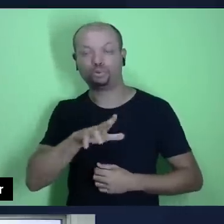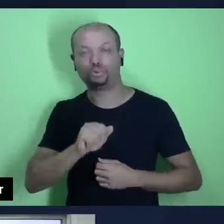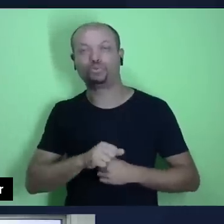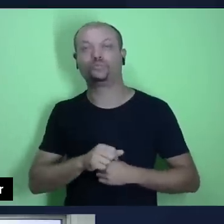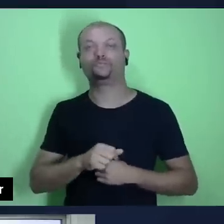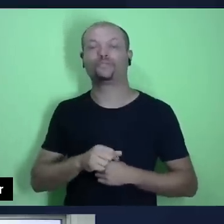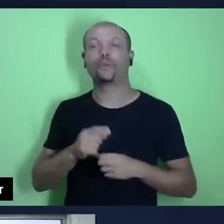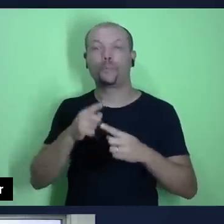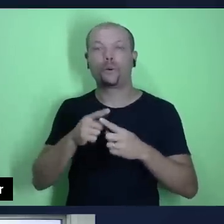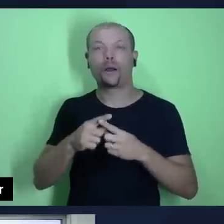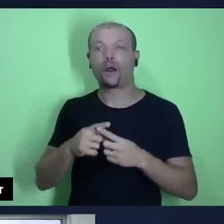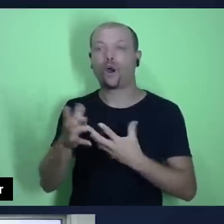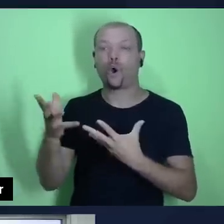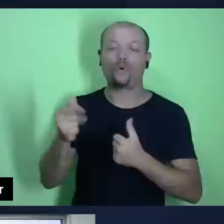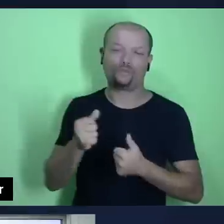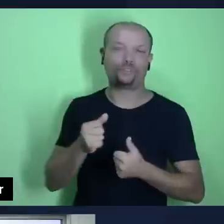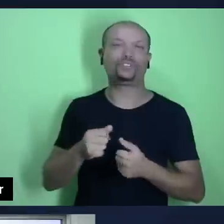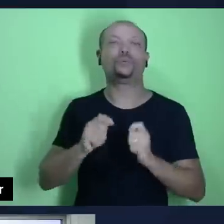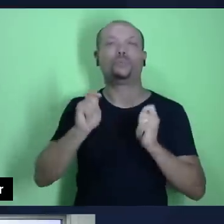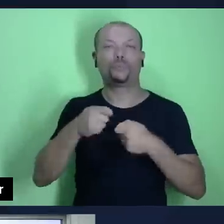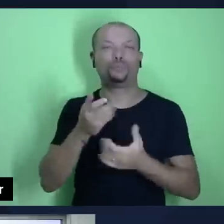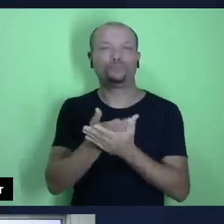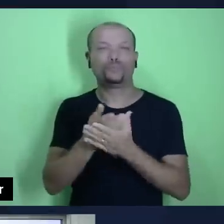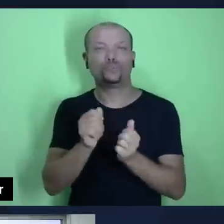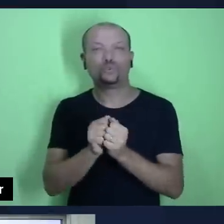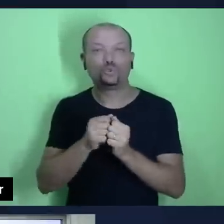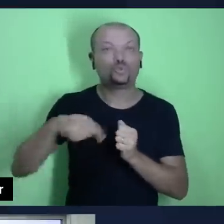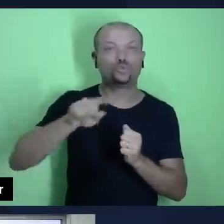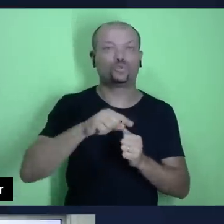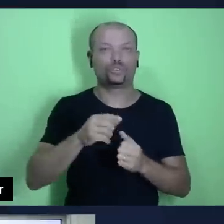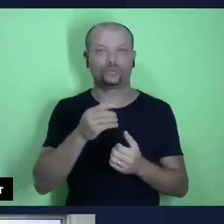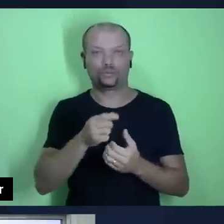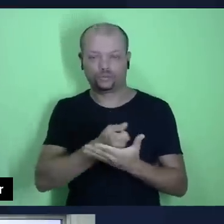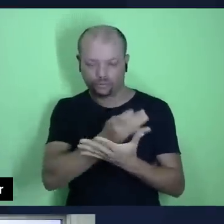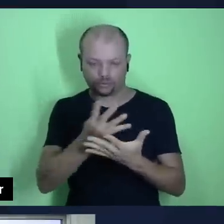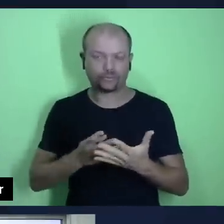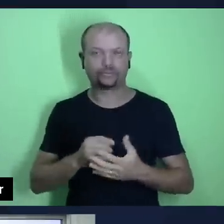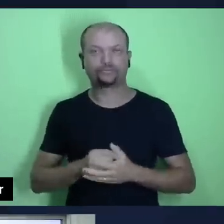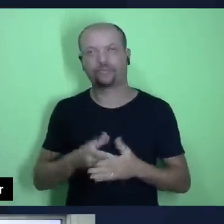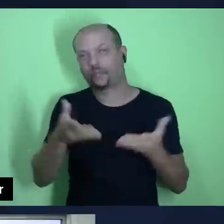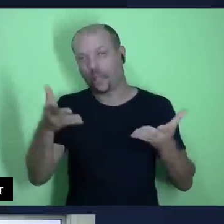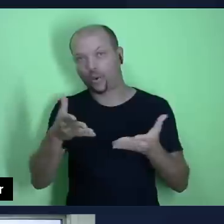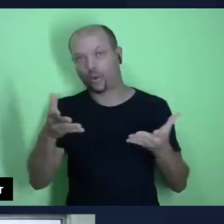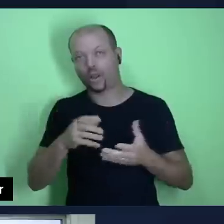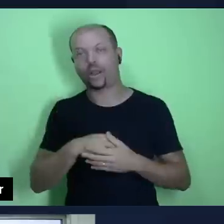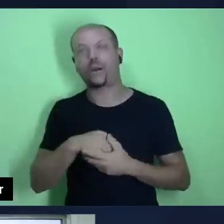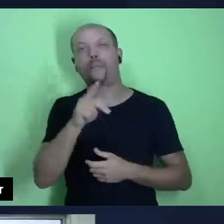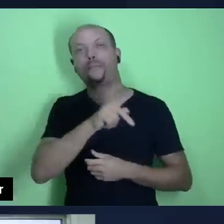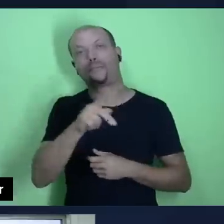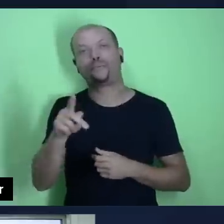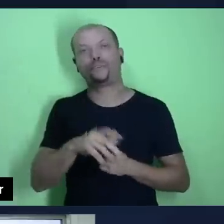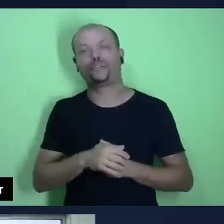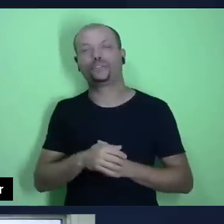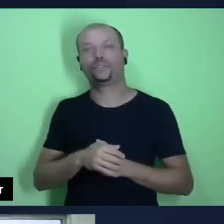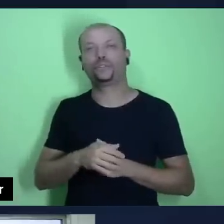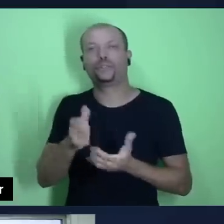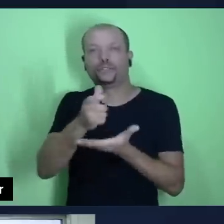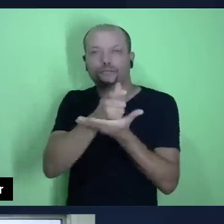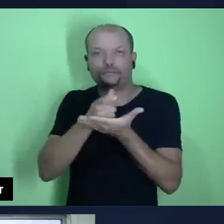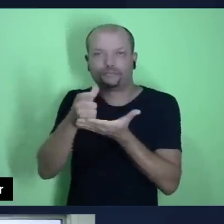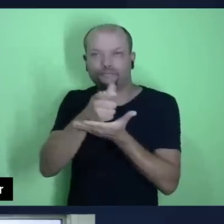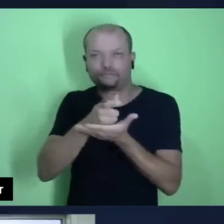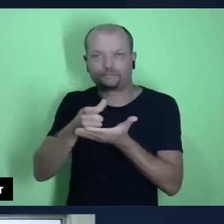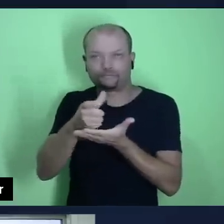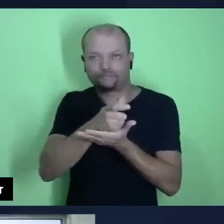vocês para compartilhar a lição da Escola Sabatina. Atualmente eu sirvo como professor de teologia, ministro classes